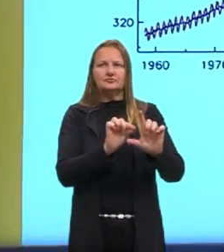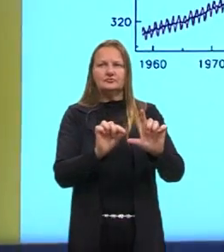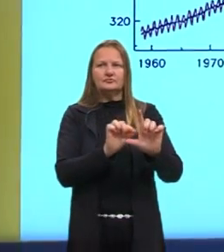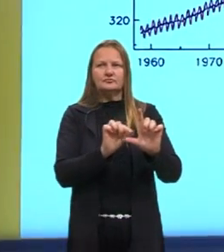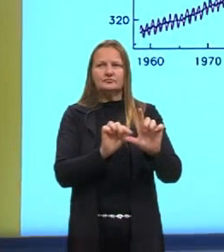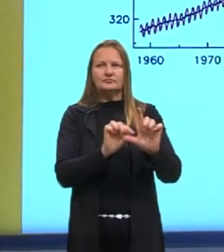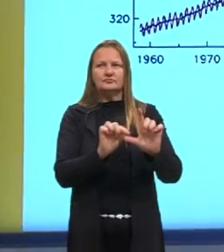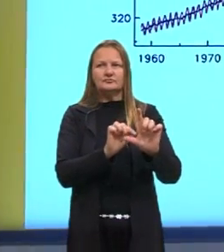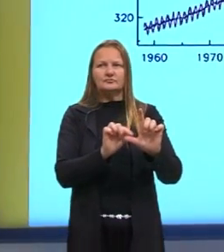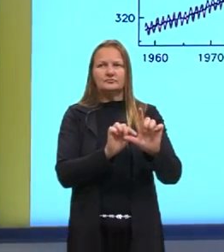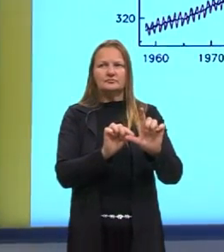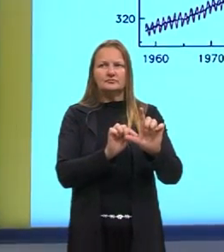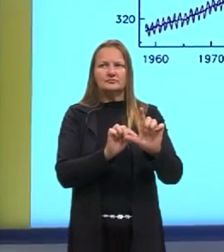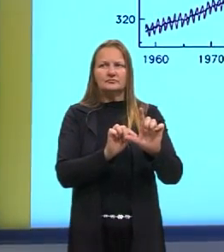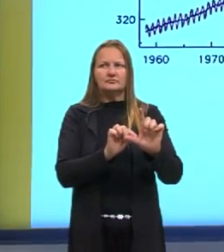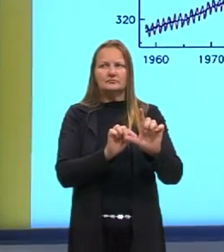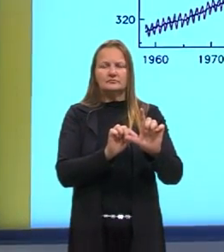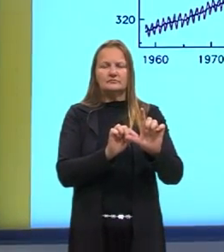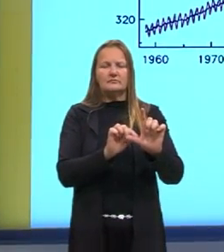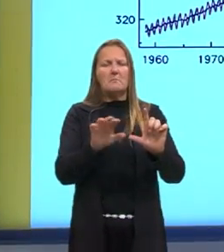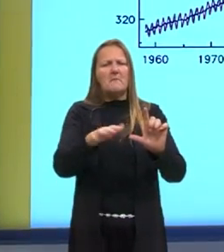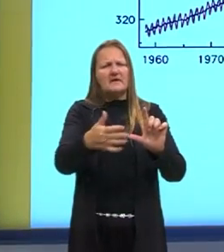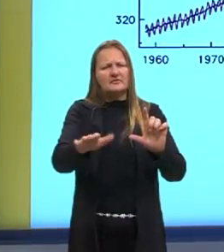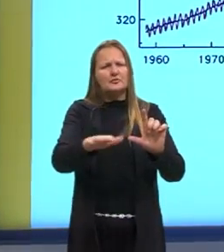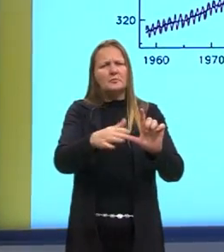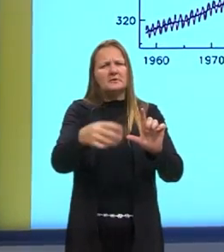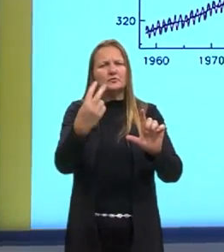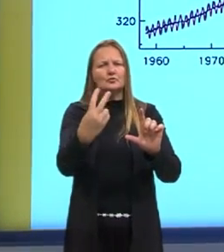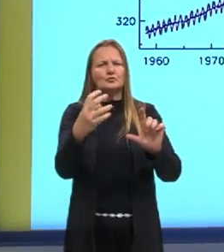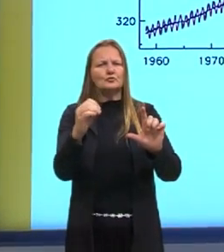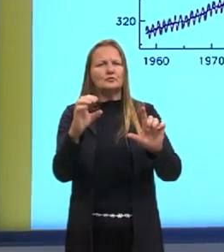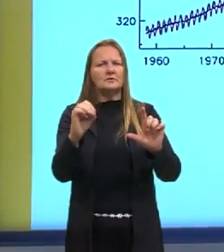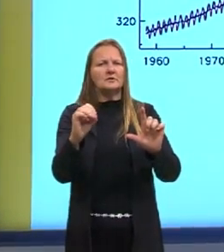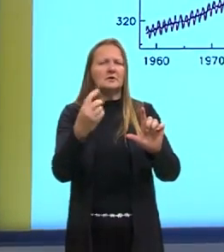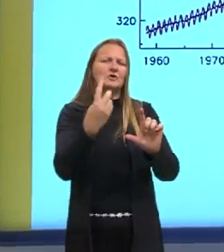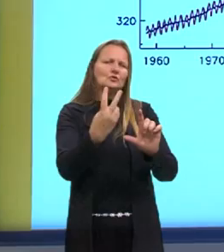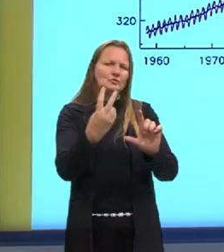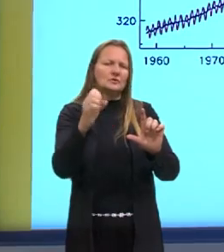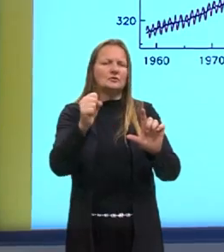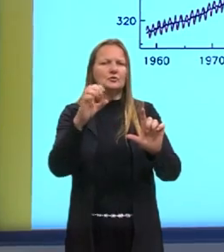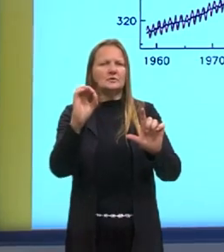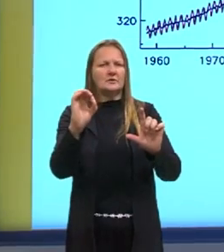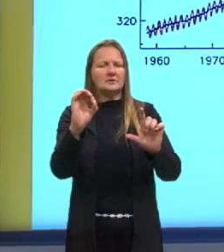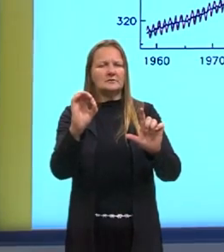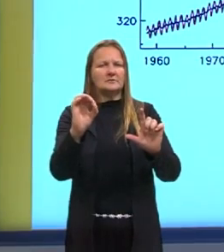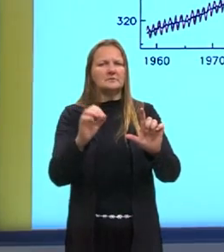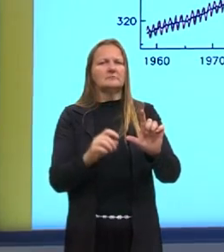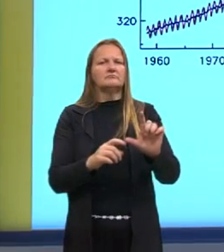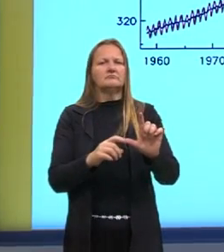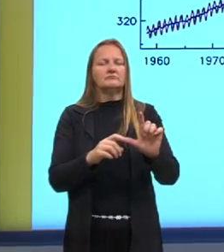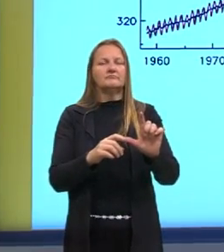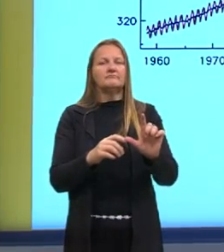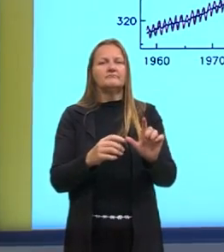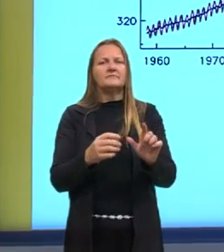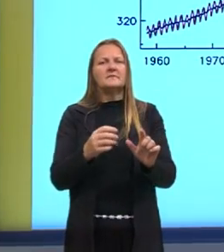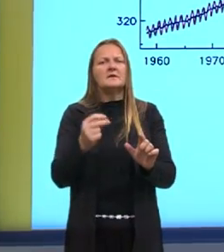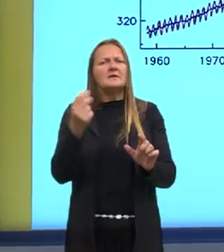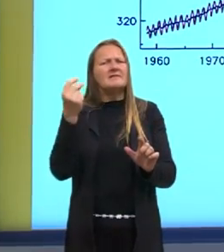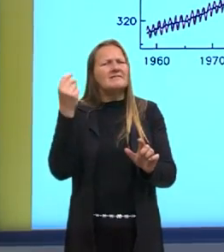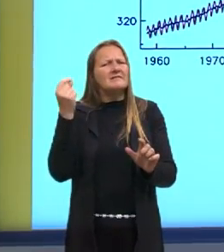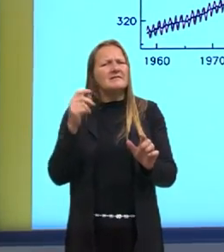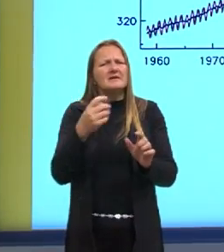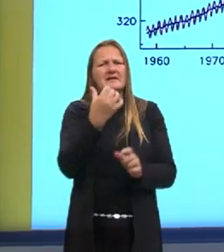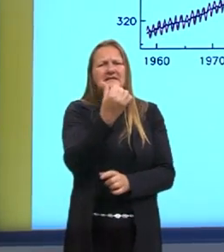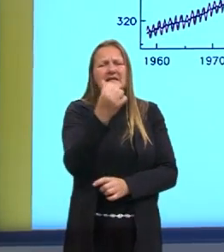pairava em torno de 280 partes por milhão, durante os cerca de